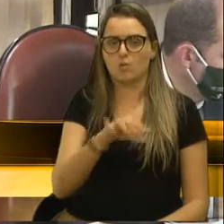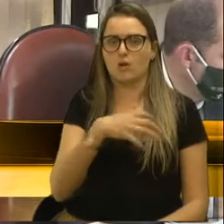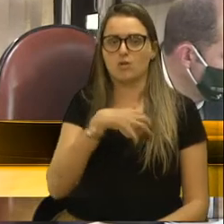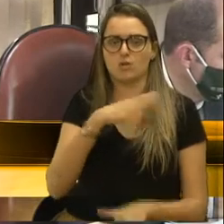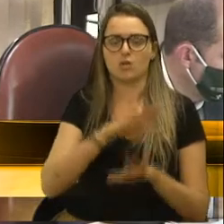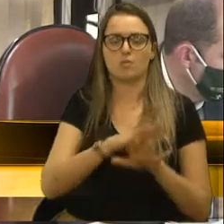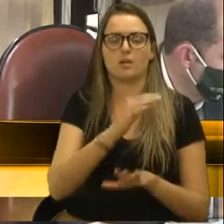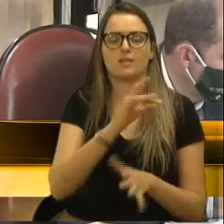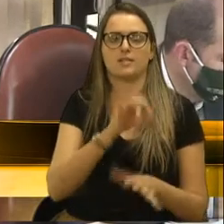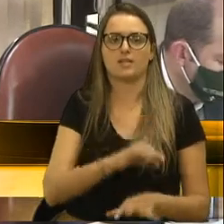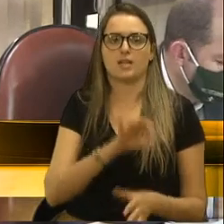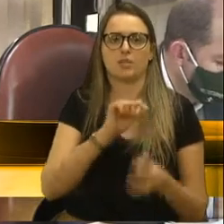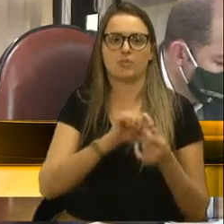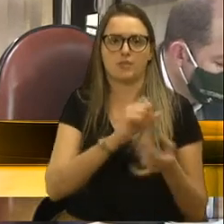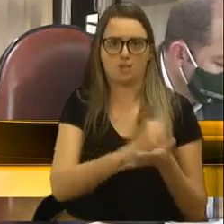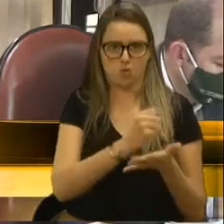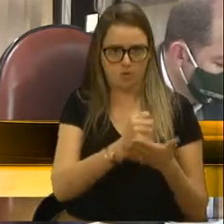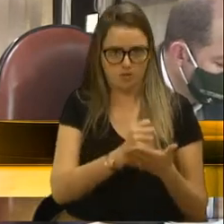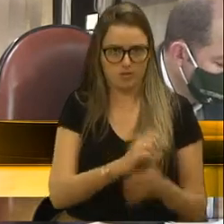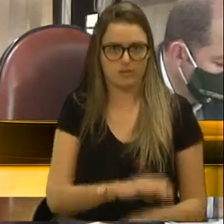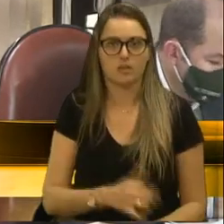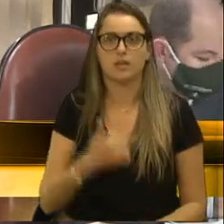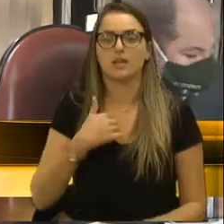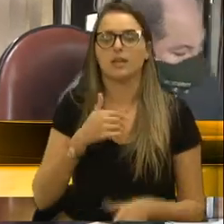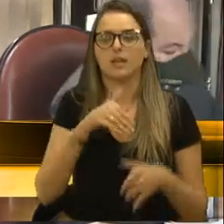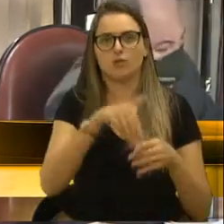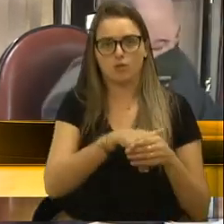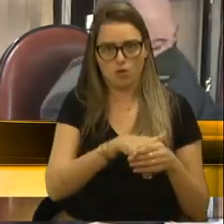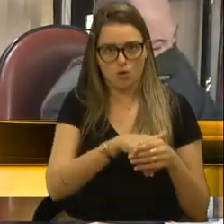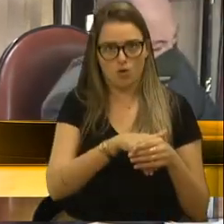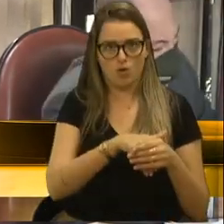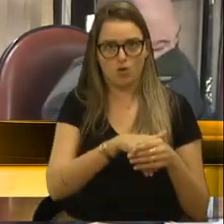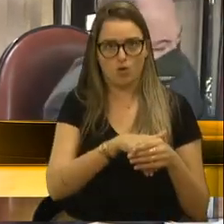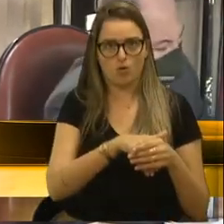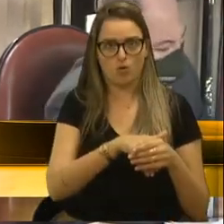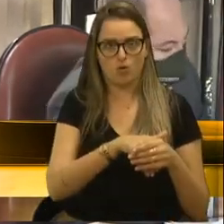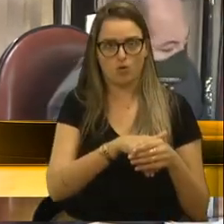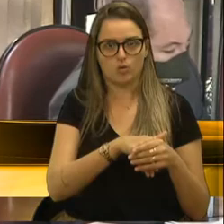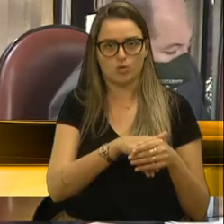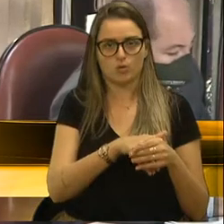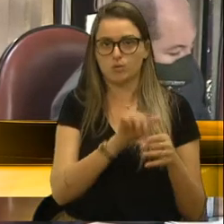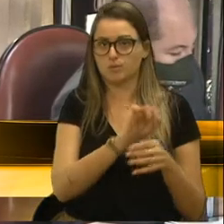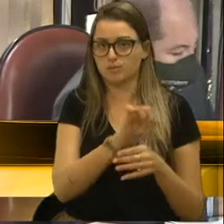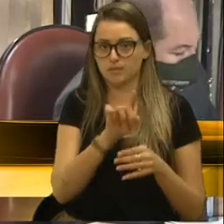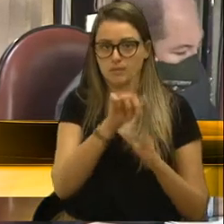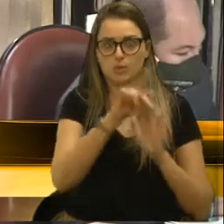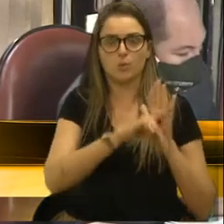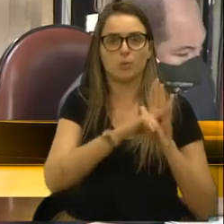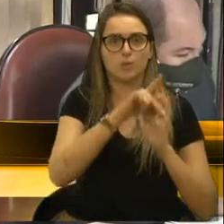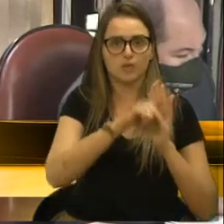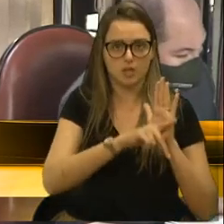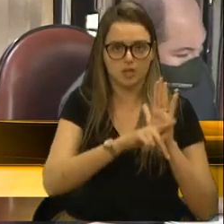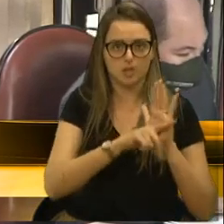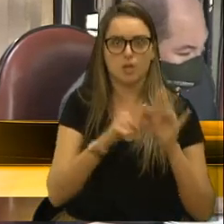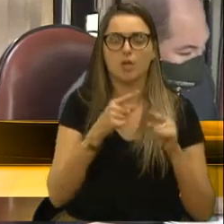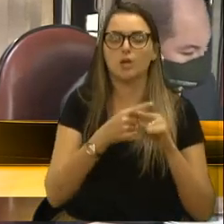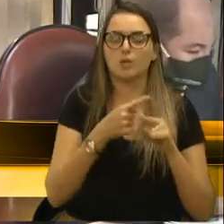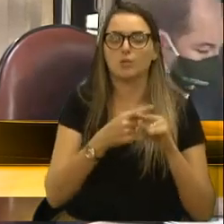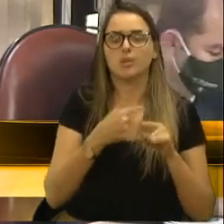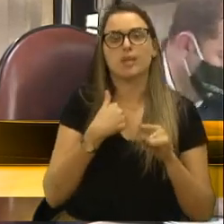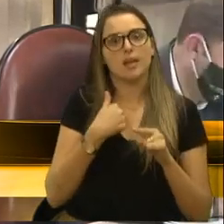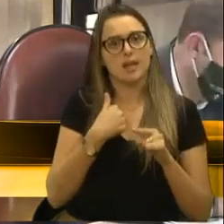tipo de contratação. Então, eu votarei de forma... votarei não ao projeto, porque entendo